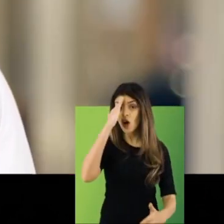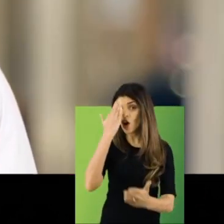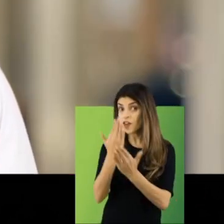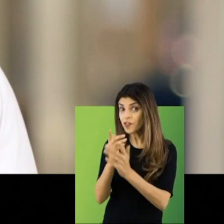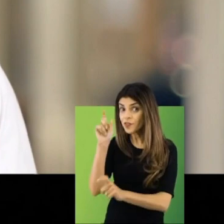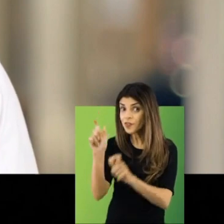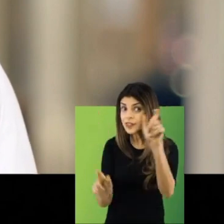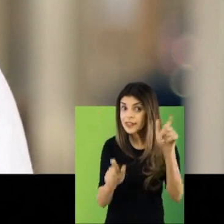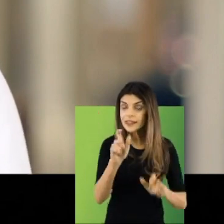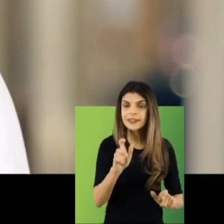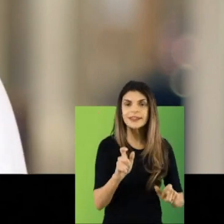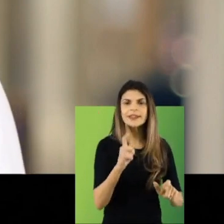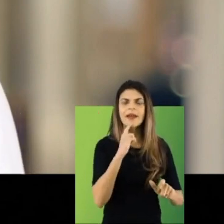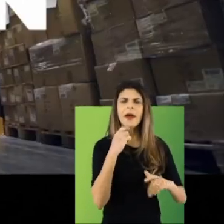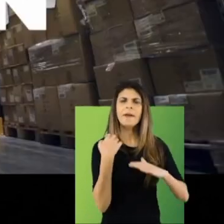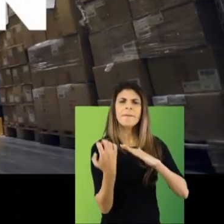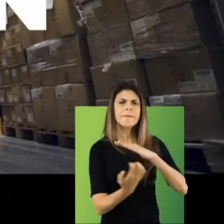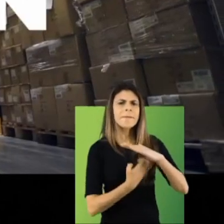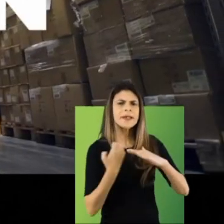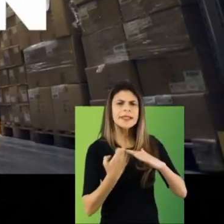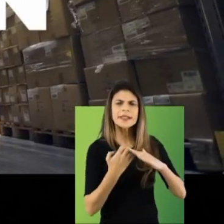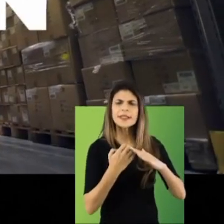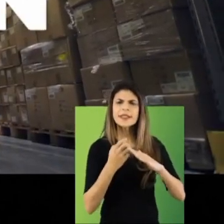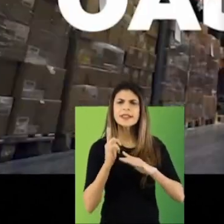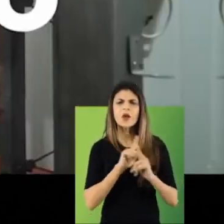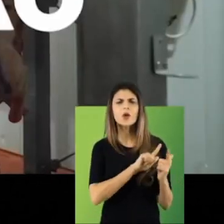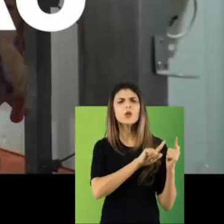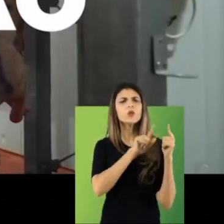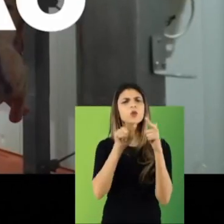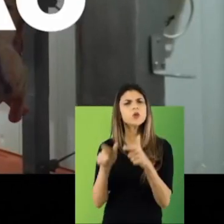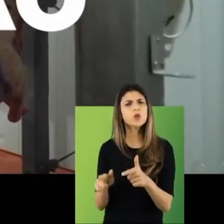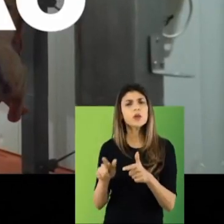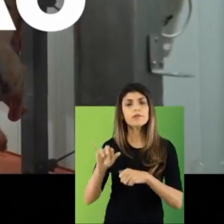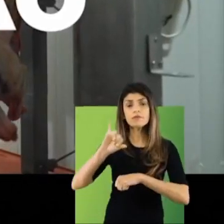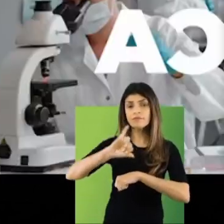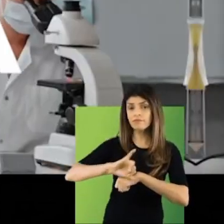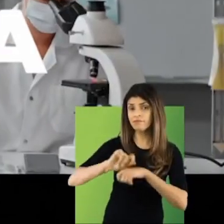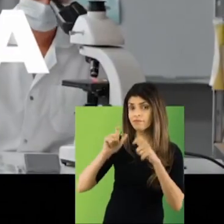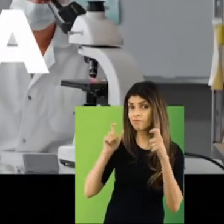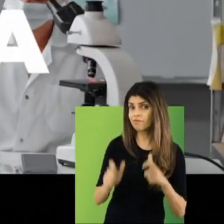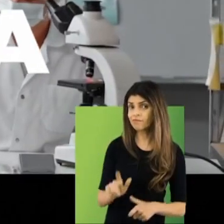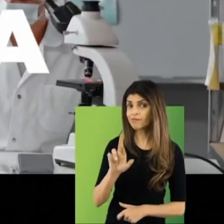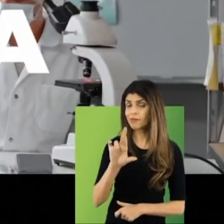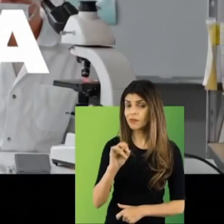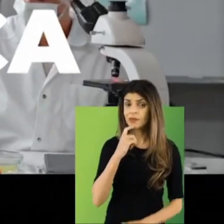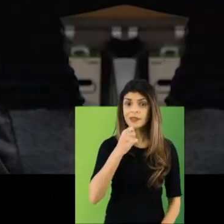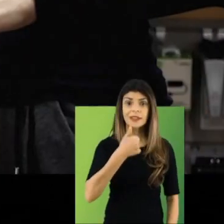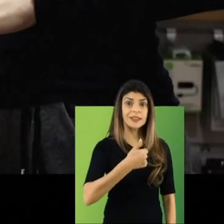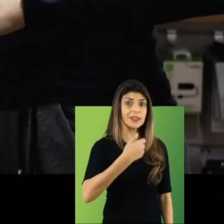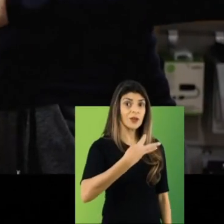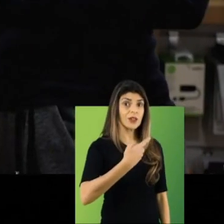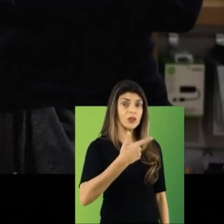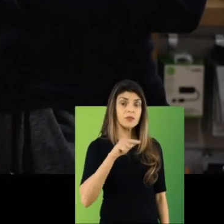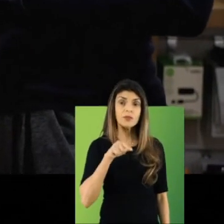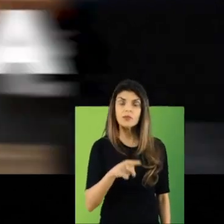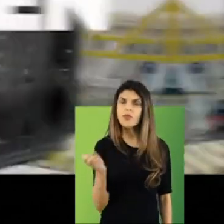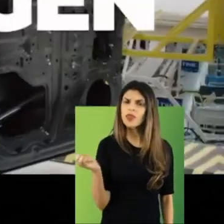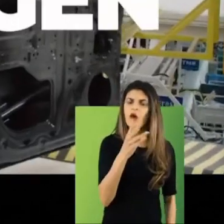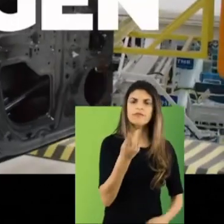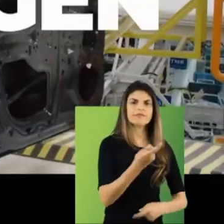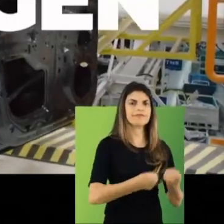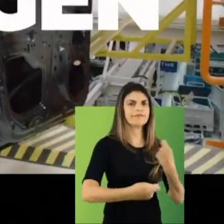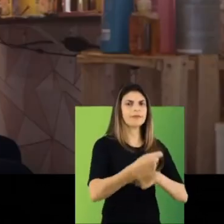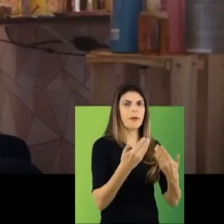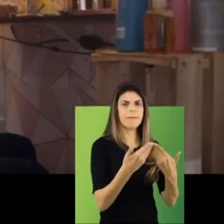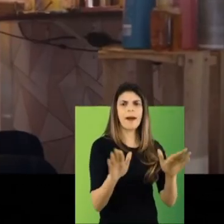confiança, grandes empresas escolheram o Rio de Janeiro para se instalar. Mais de 142 mil novos